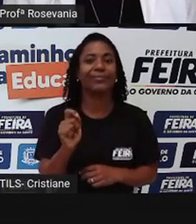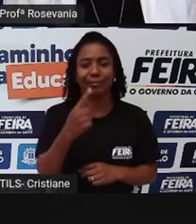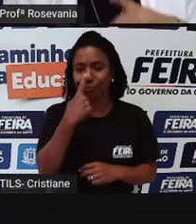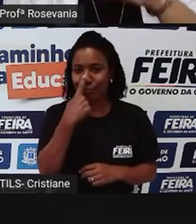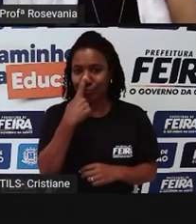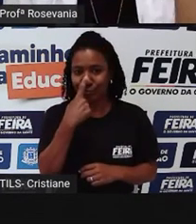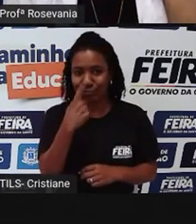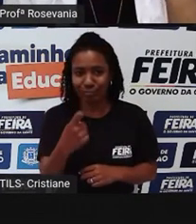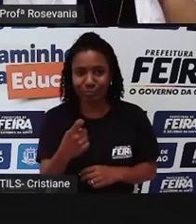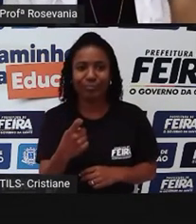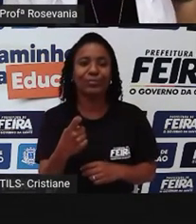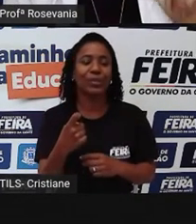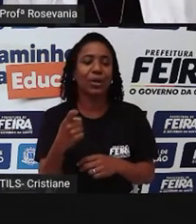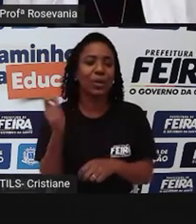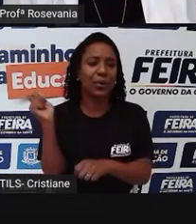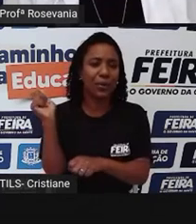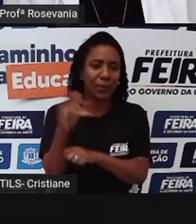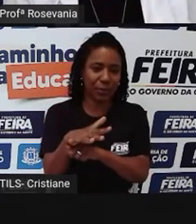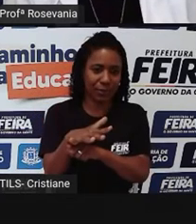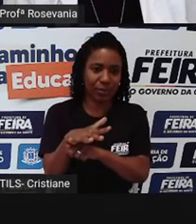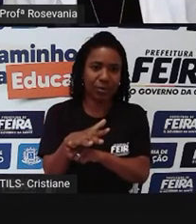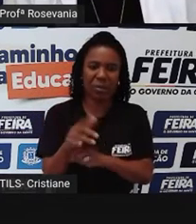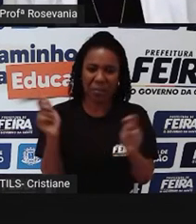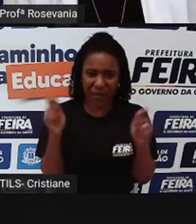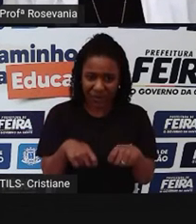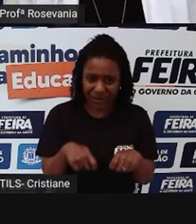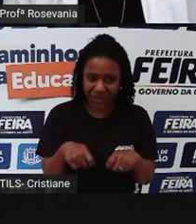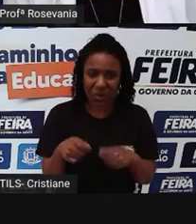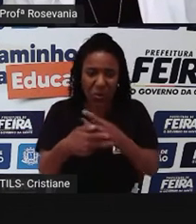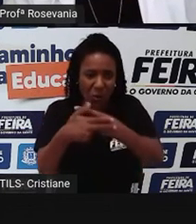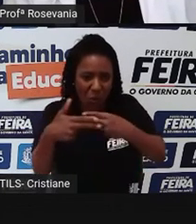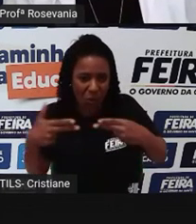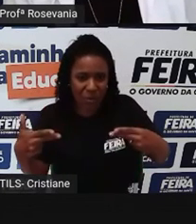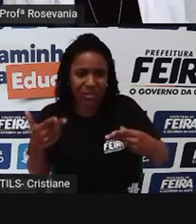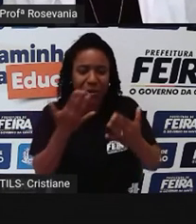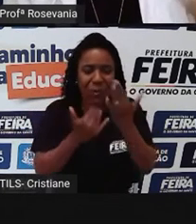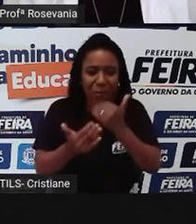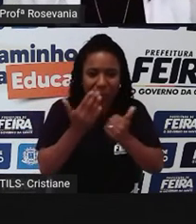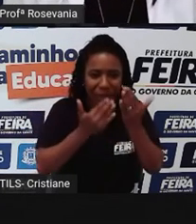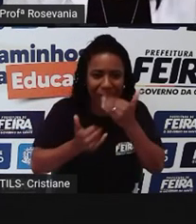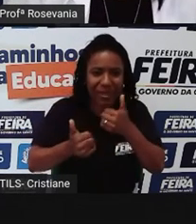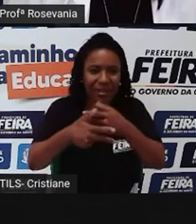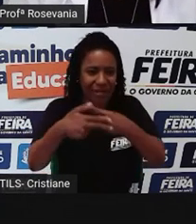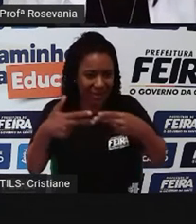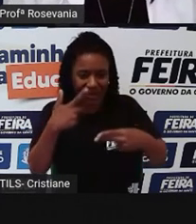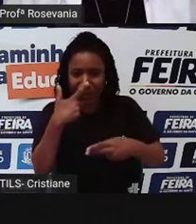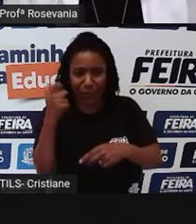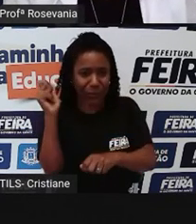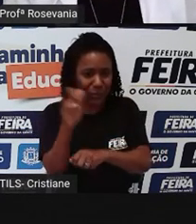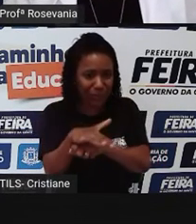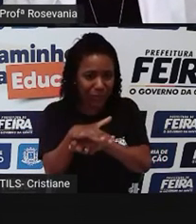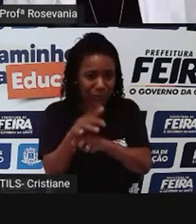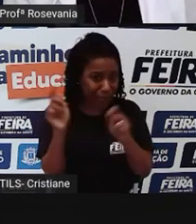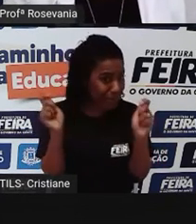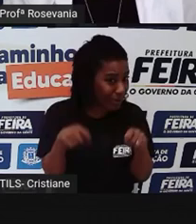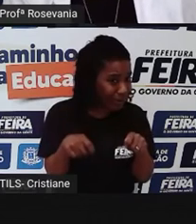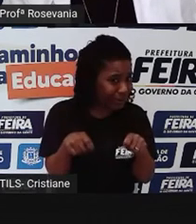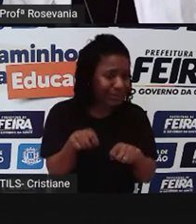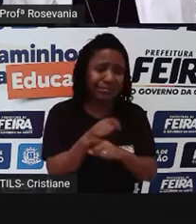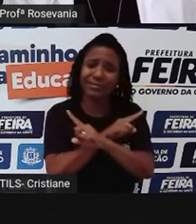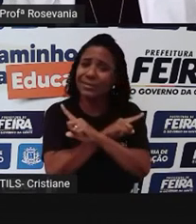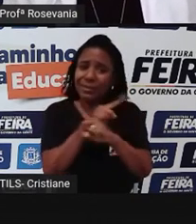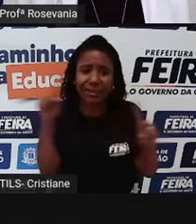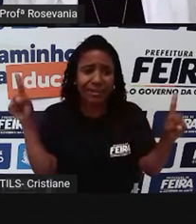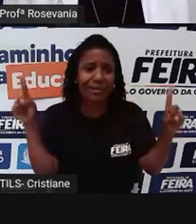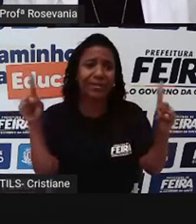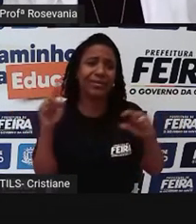PRO colocou assim, desperdício? Não. Por quê? Porque o desperdício vai gerar uma quantidade de rejeitos,